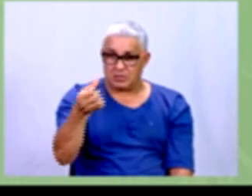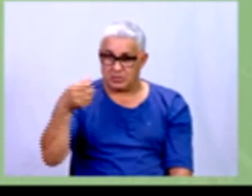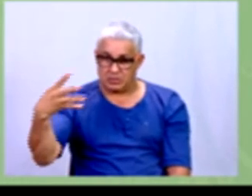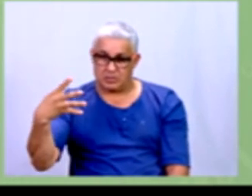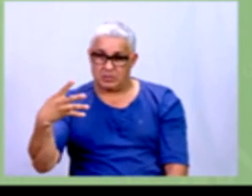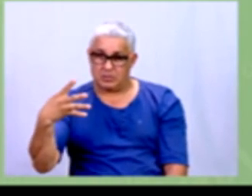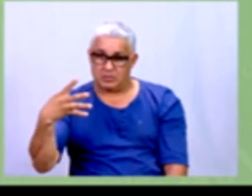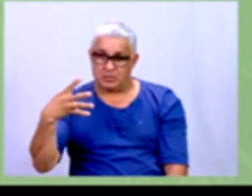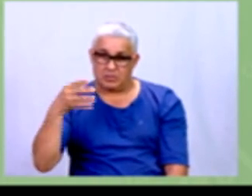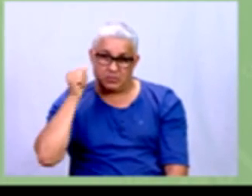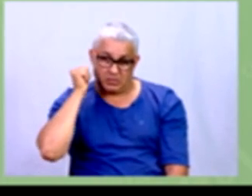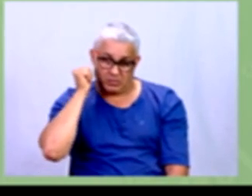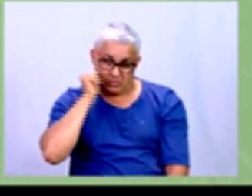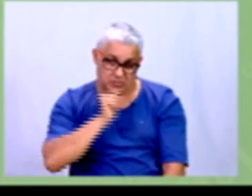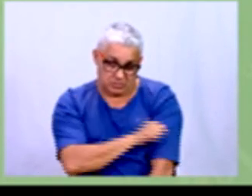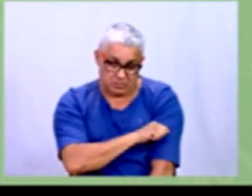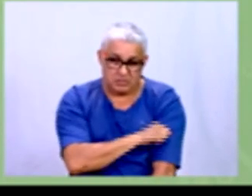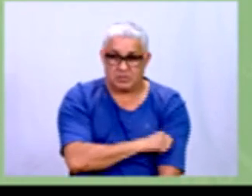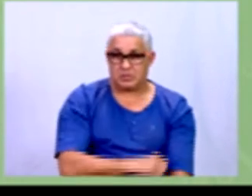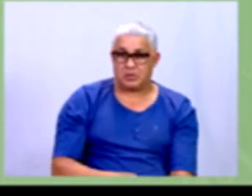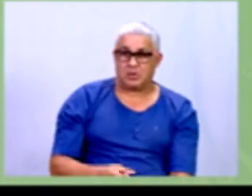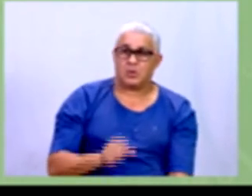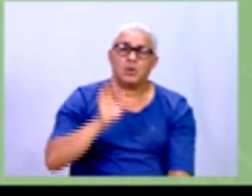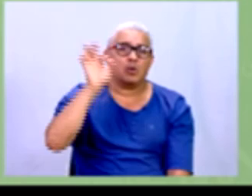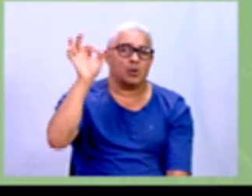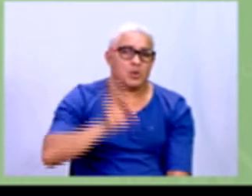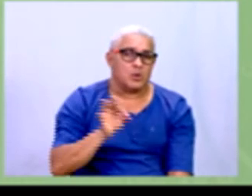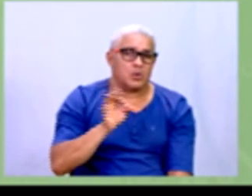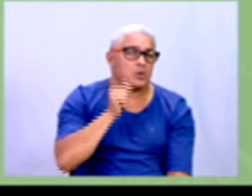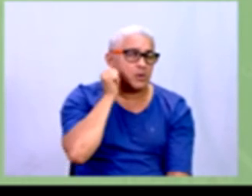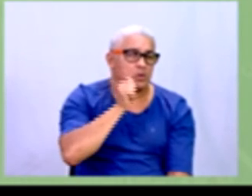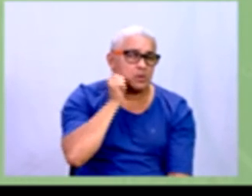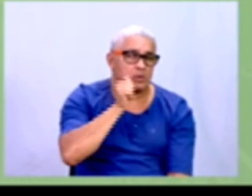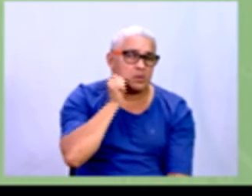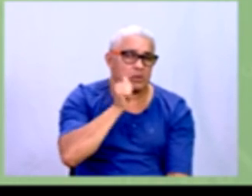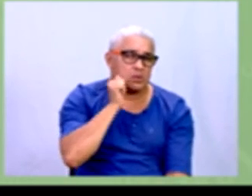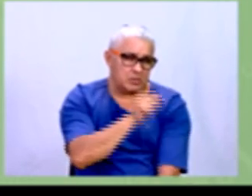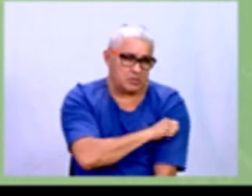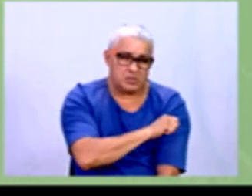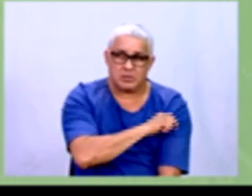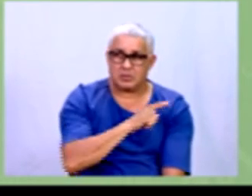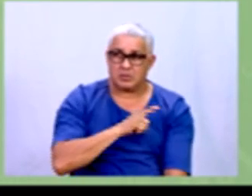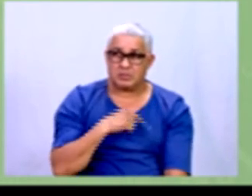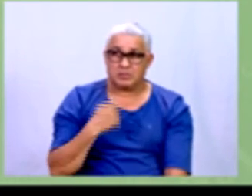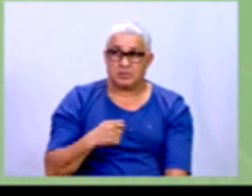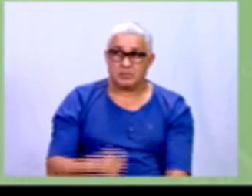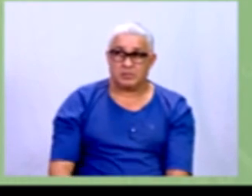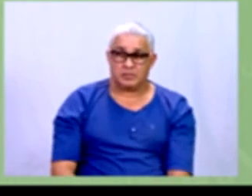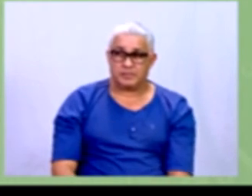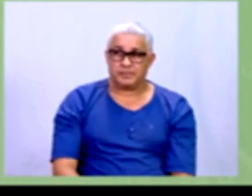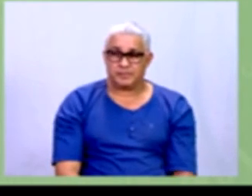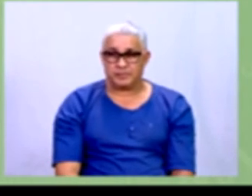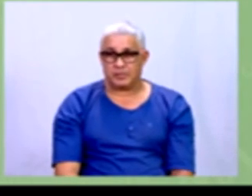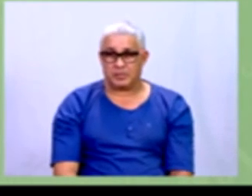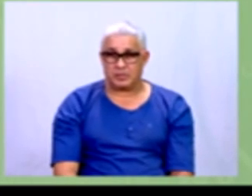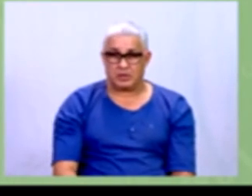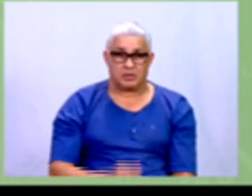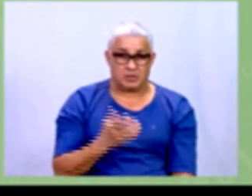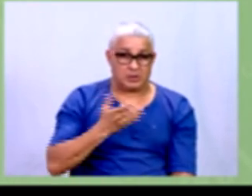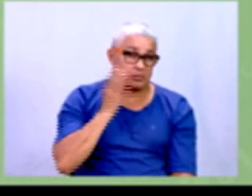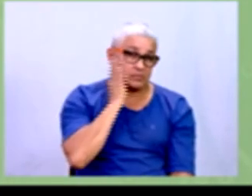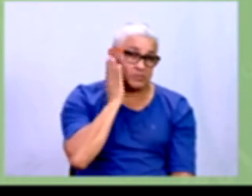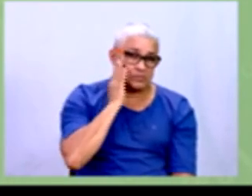Então, aqui a gente tem que pegar a parte que a gente quer saber.